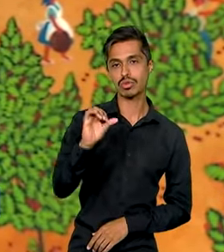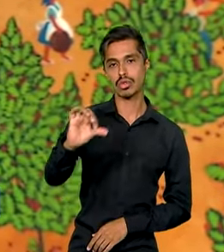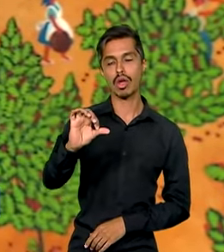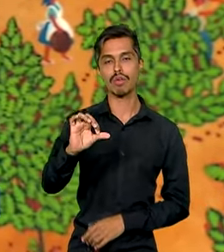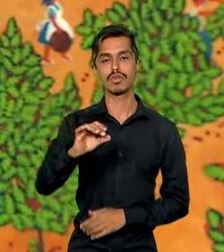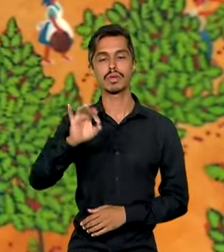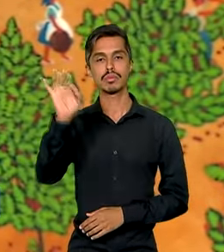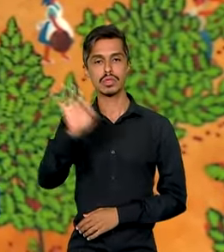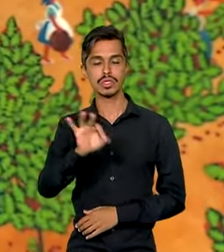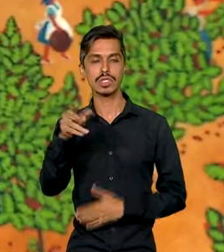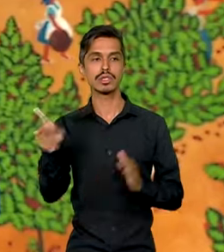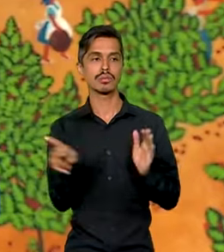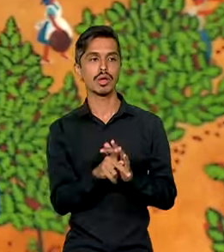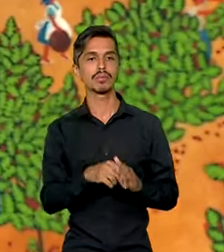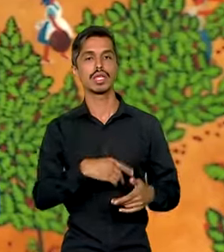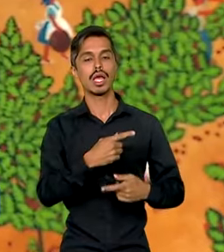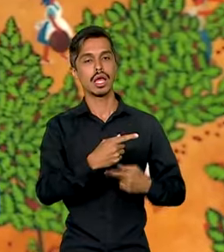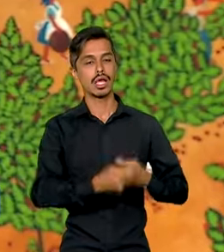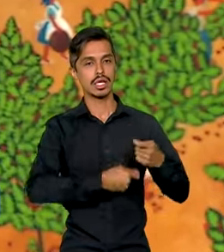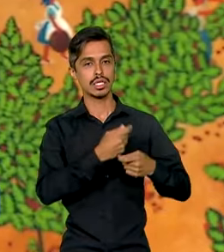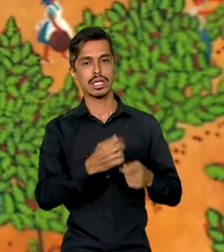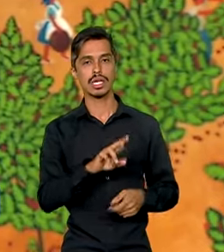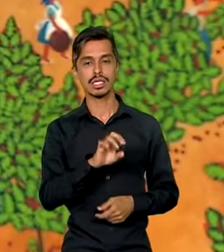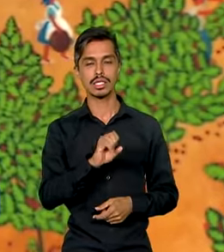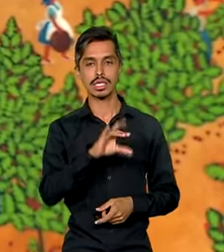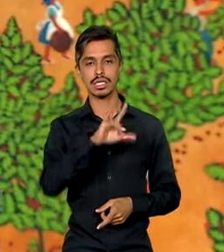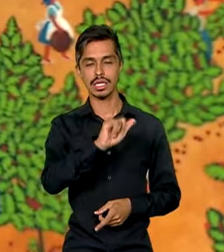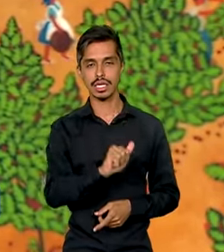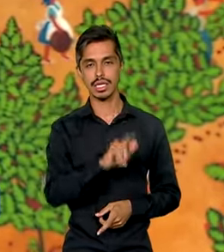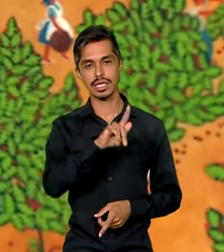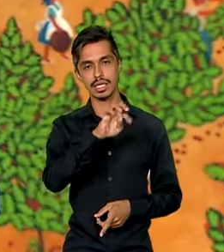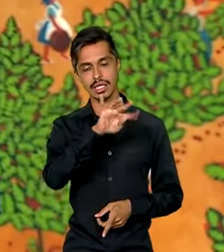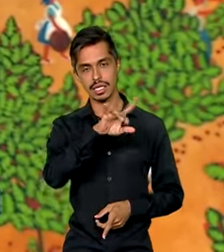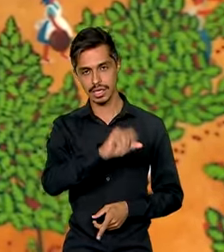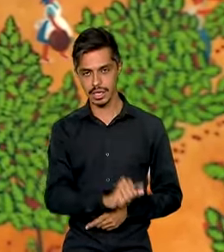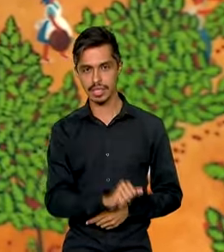da receita corrente líquida, que dá exatamente esses 11 bilhões de reais. vamos lá.